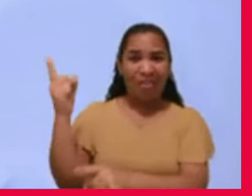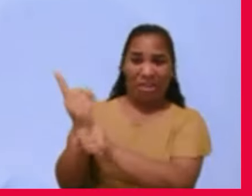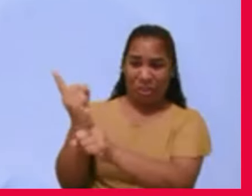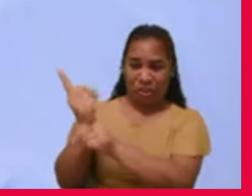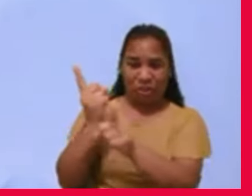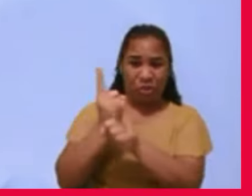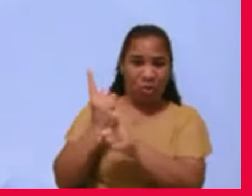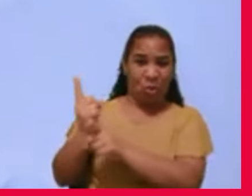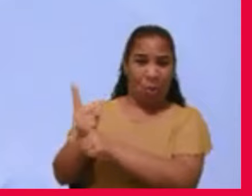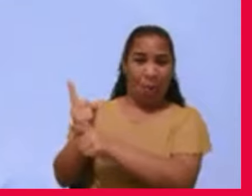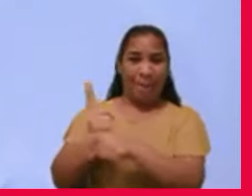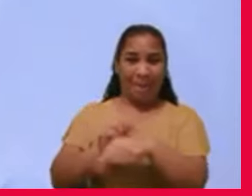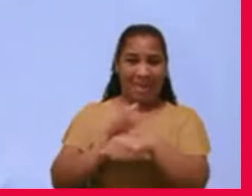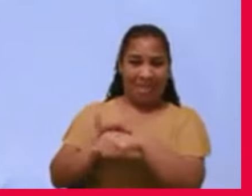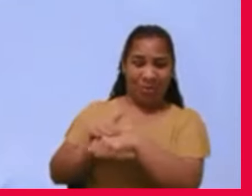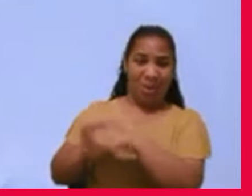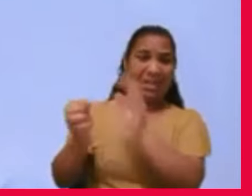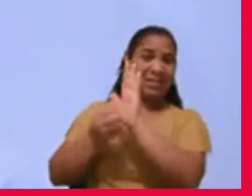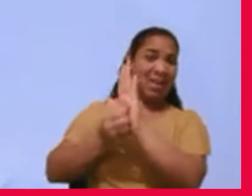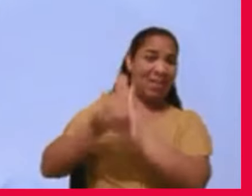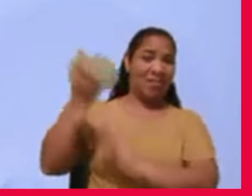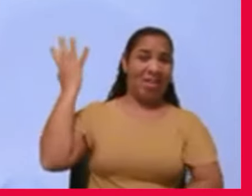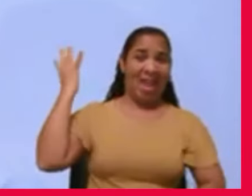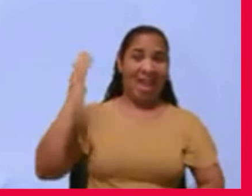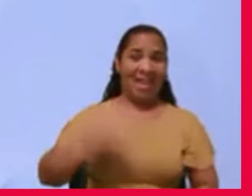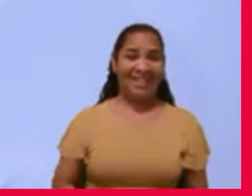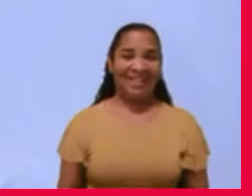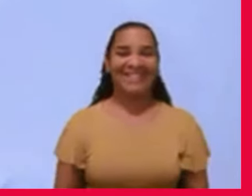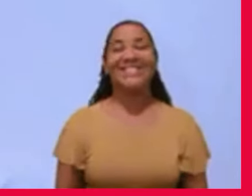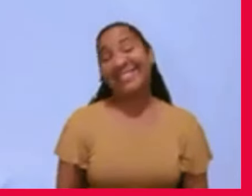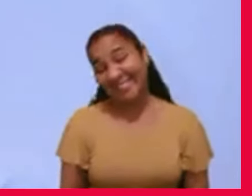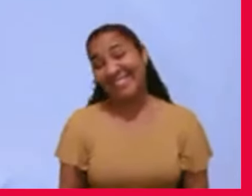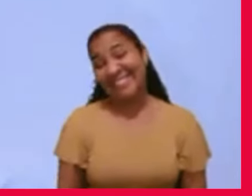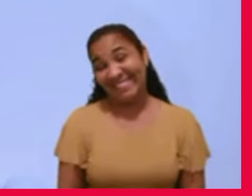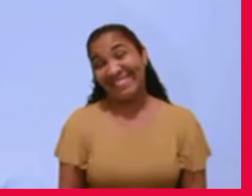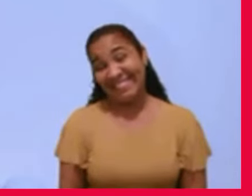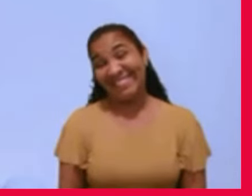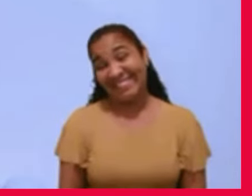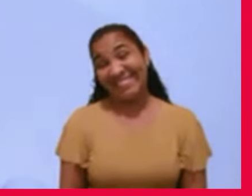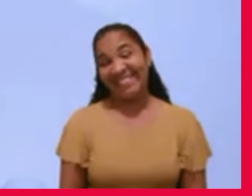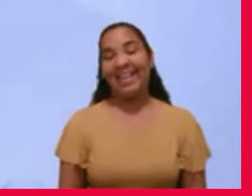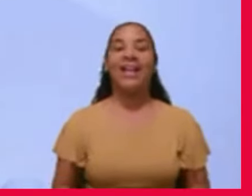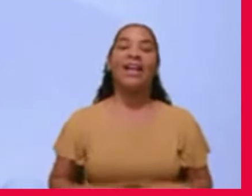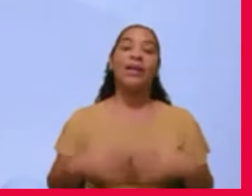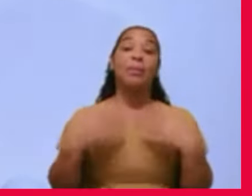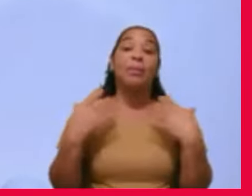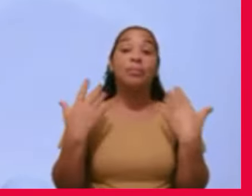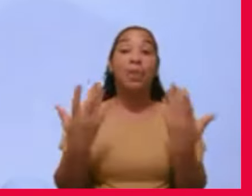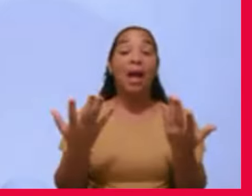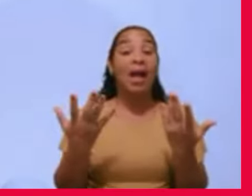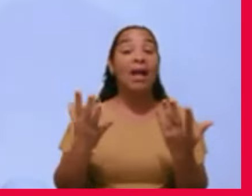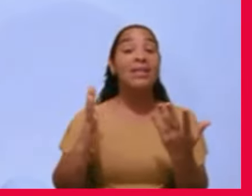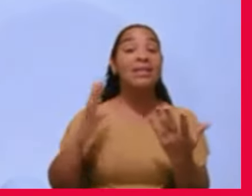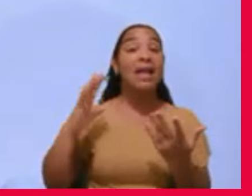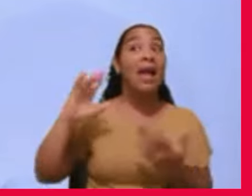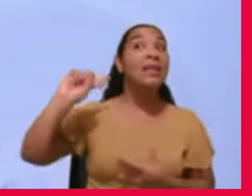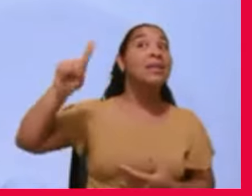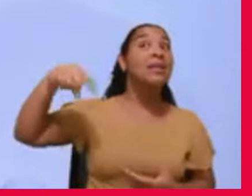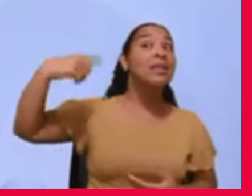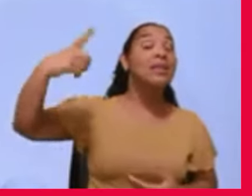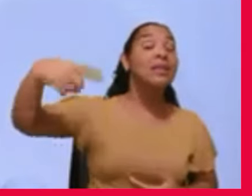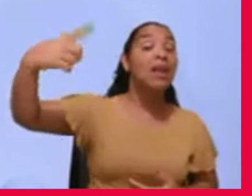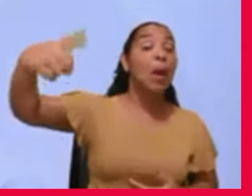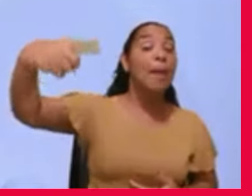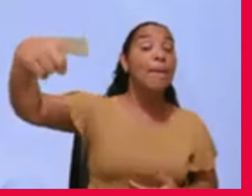sentindo nada. É verdade. Agora, o mais notável é que mais tarde essas doenças vão surgir